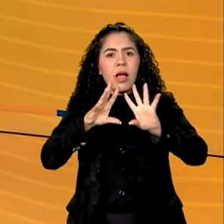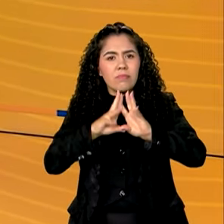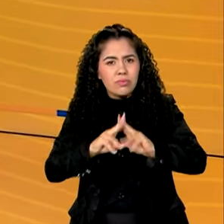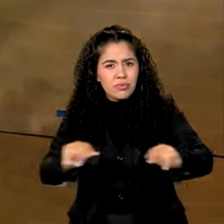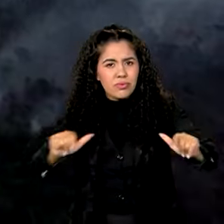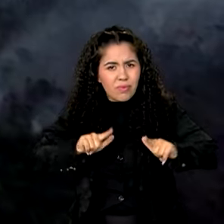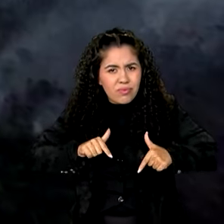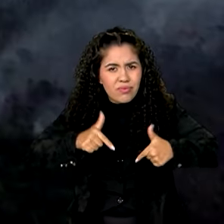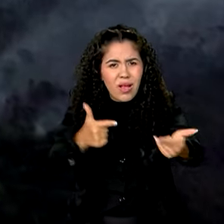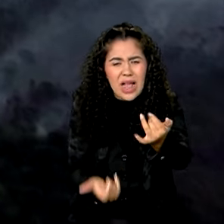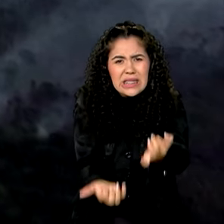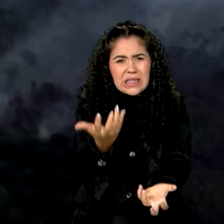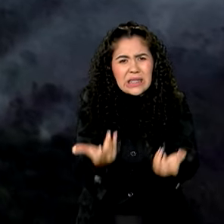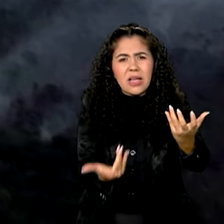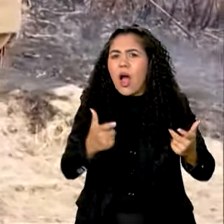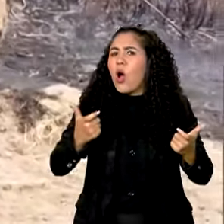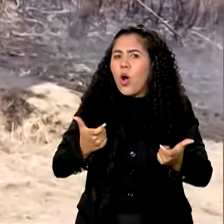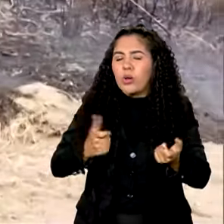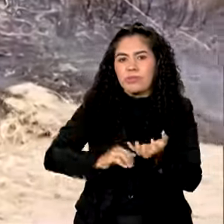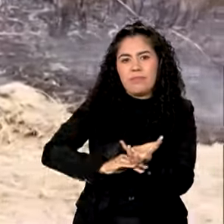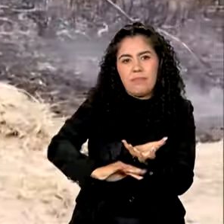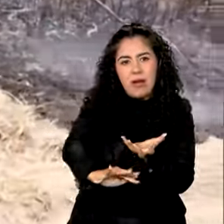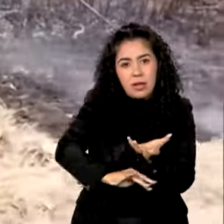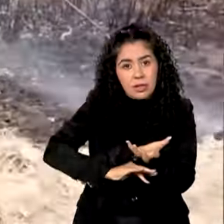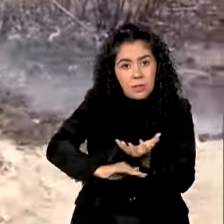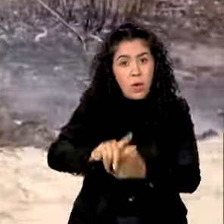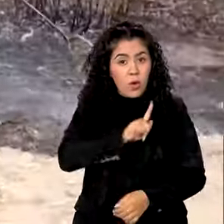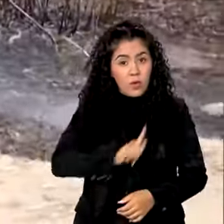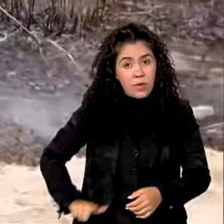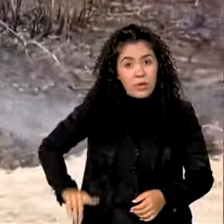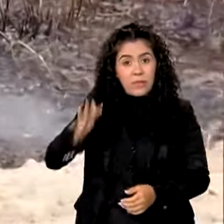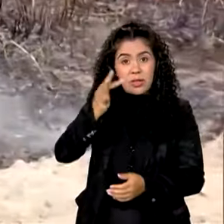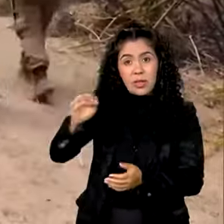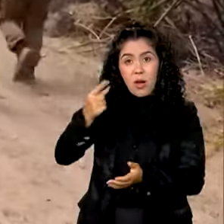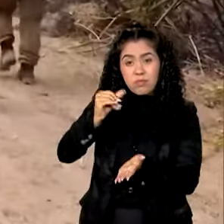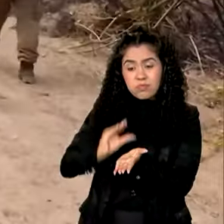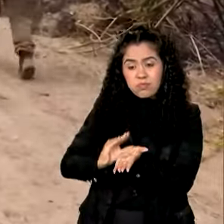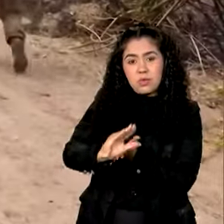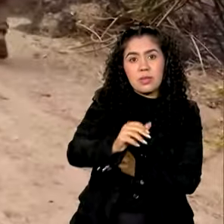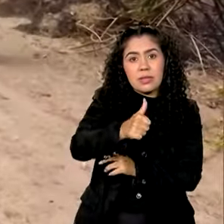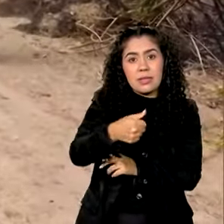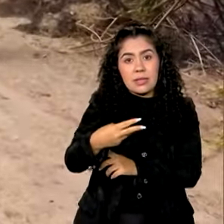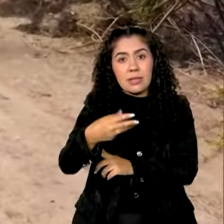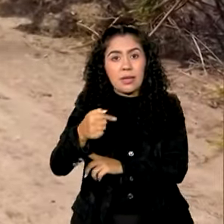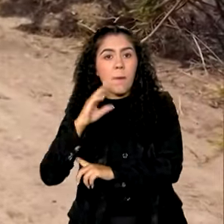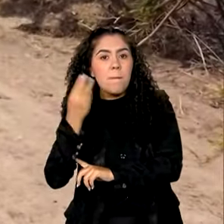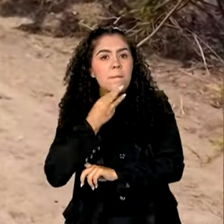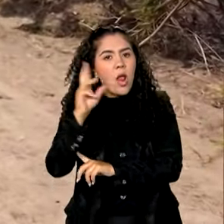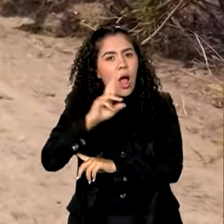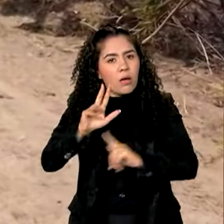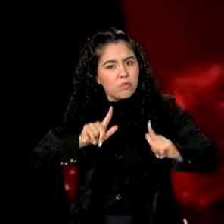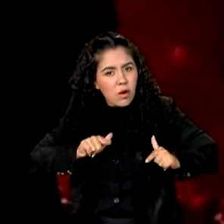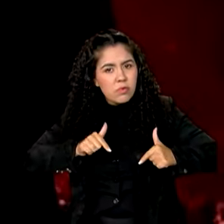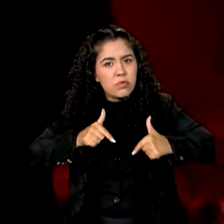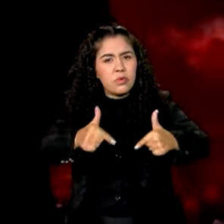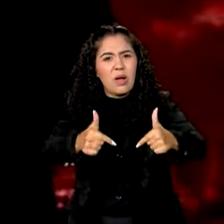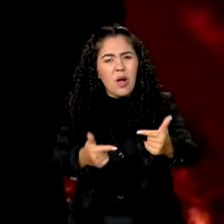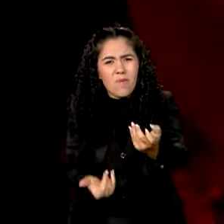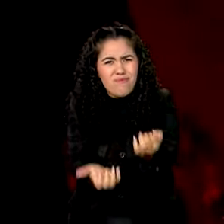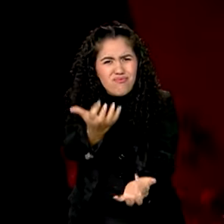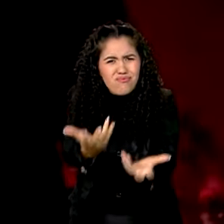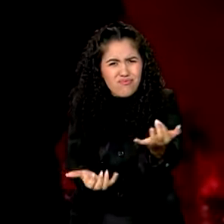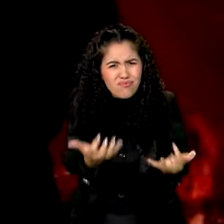Pantanal, governo federal destina novo crédito de 137 milhões de reais para o enfrentamento aos focos de